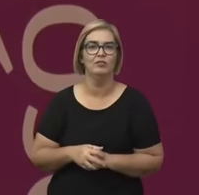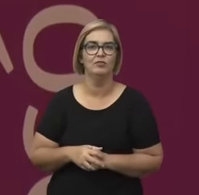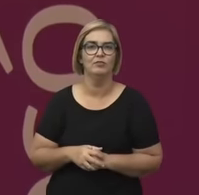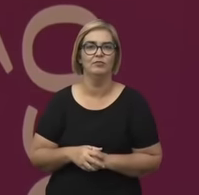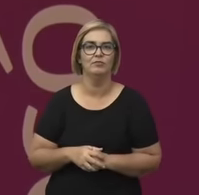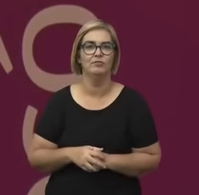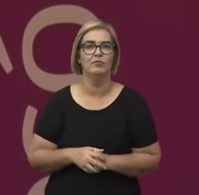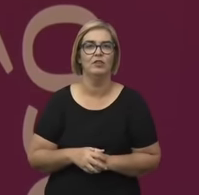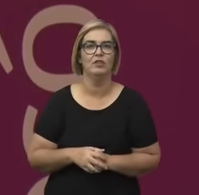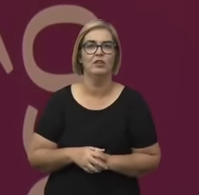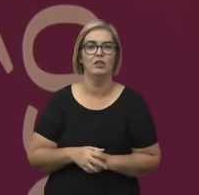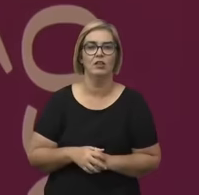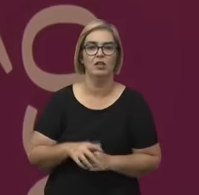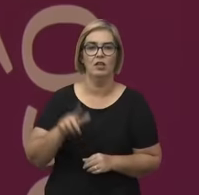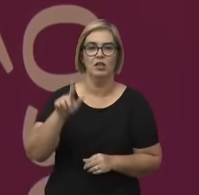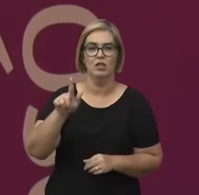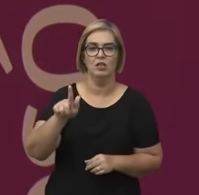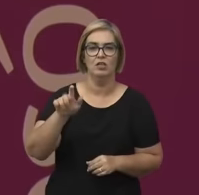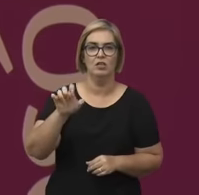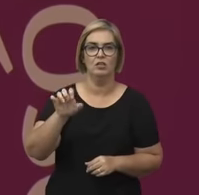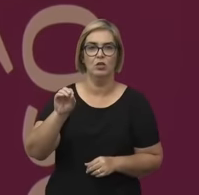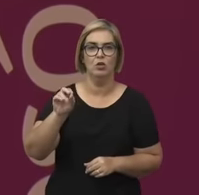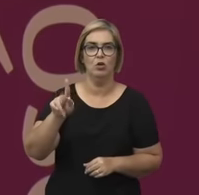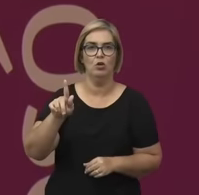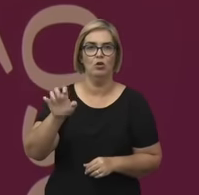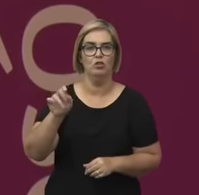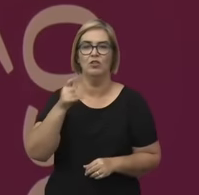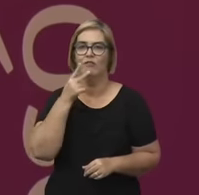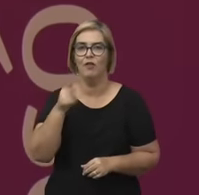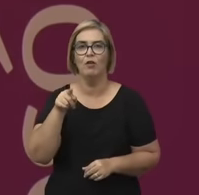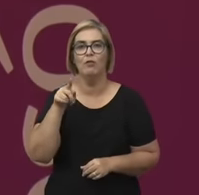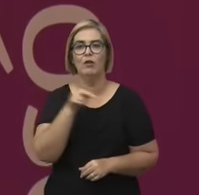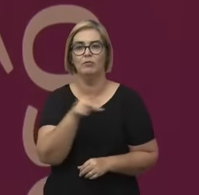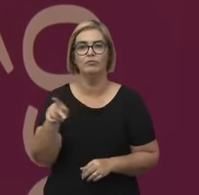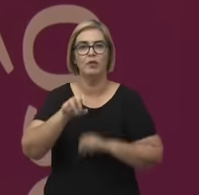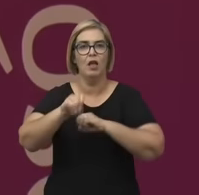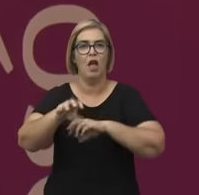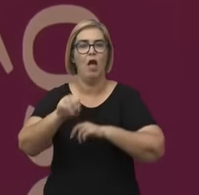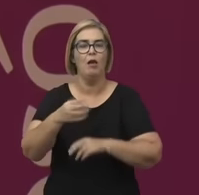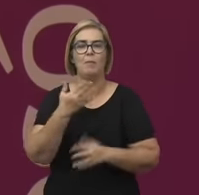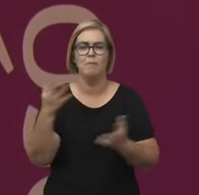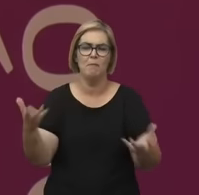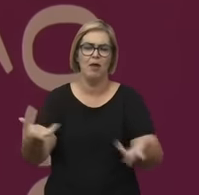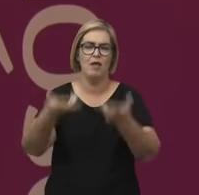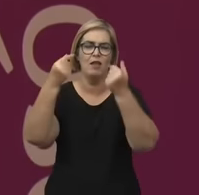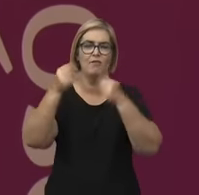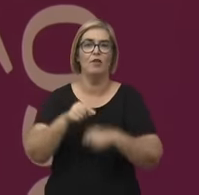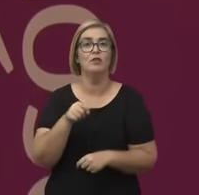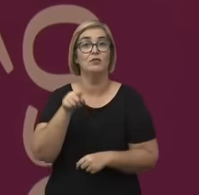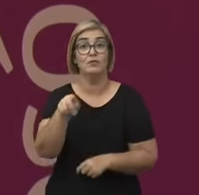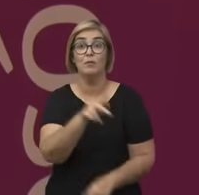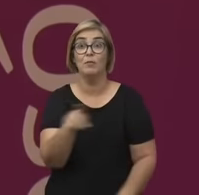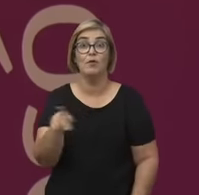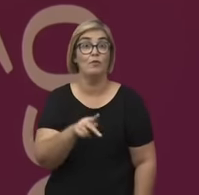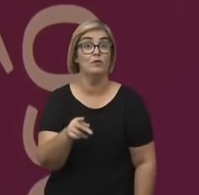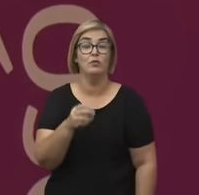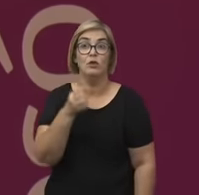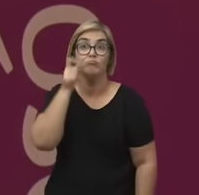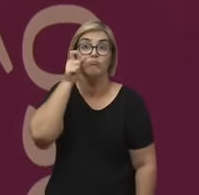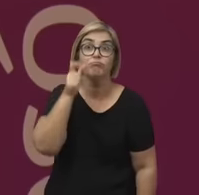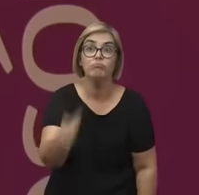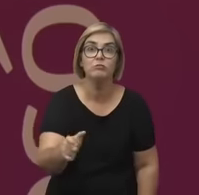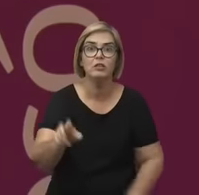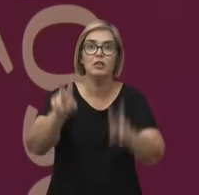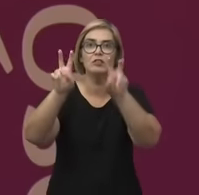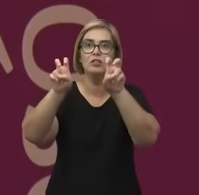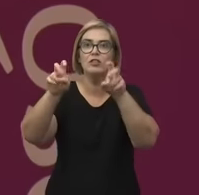O Jorge Nislabri diz que foi maravilhosa a aula, o Jorge diz que orgulho de ouvir uma professora tão boa falando de um assunto tão interessante num lugar